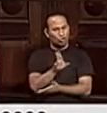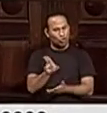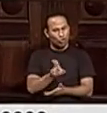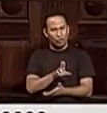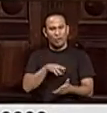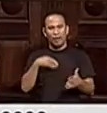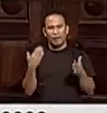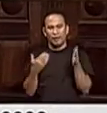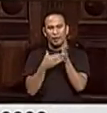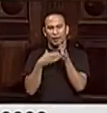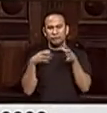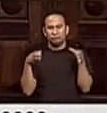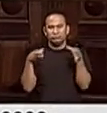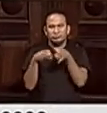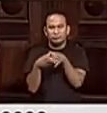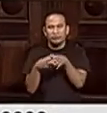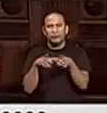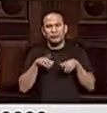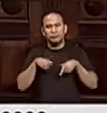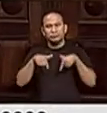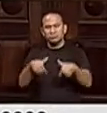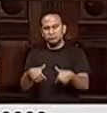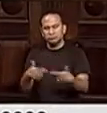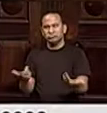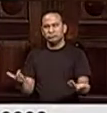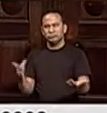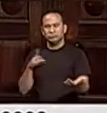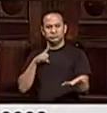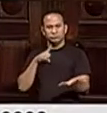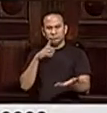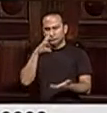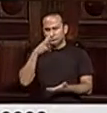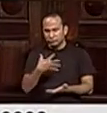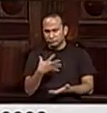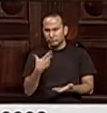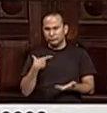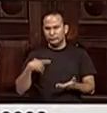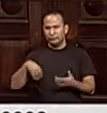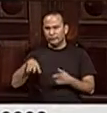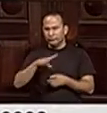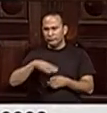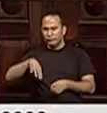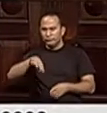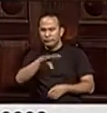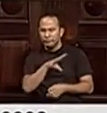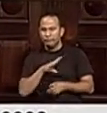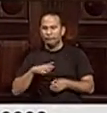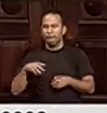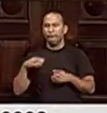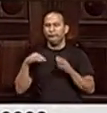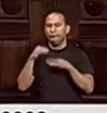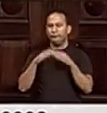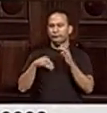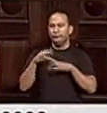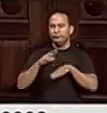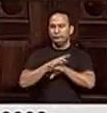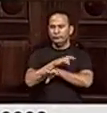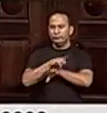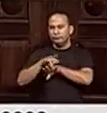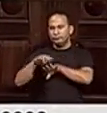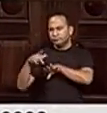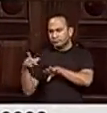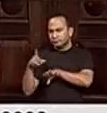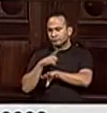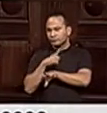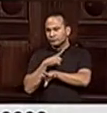naquela companhia. E existe a denúncia da Associação de Funcionários da CONLURB que muitos desses profissionais estranhos